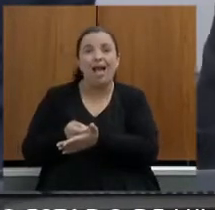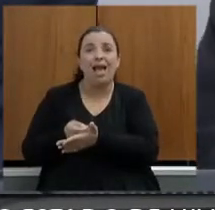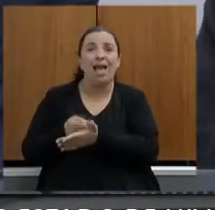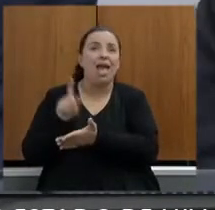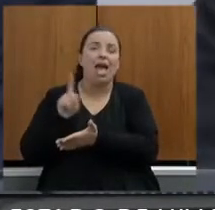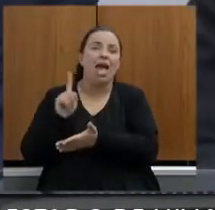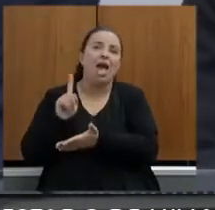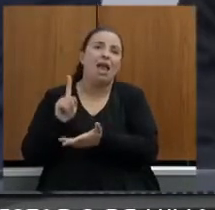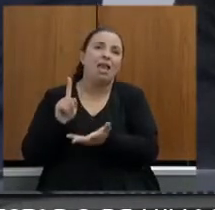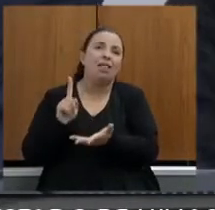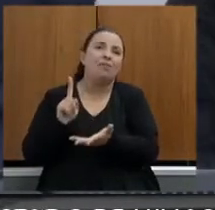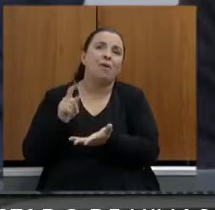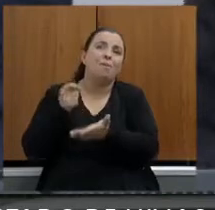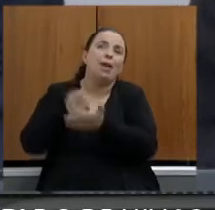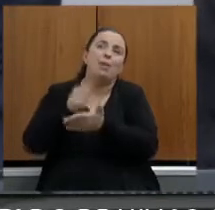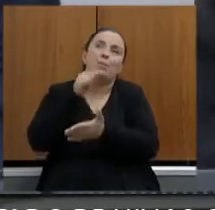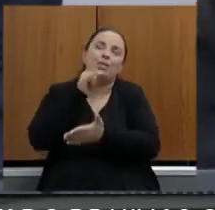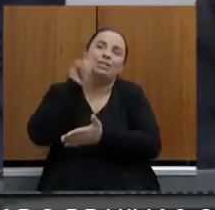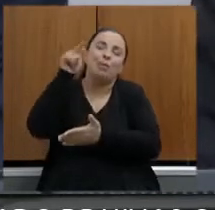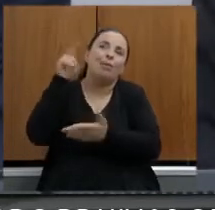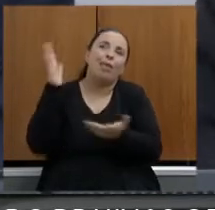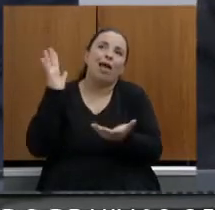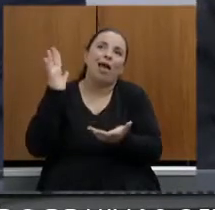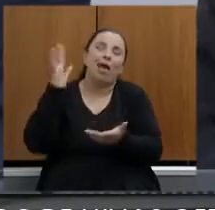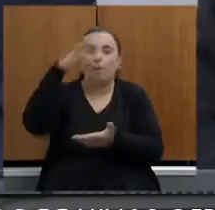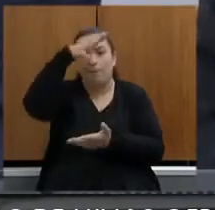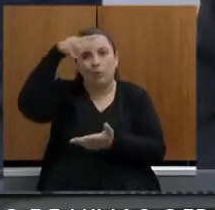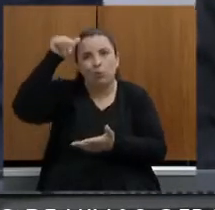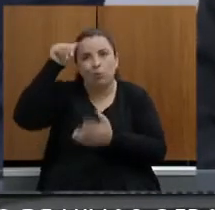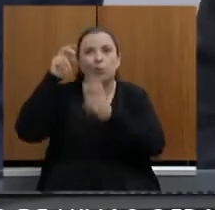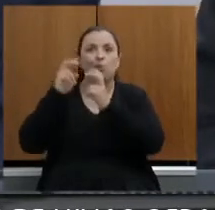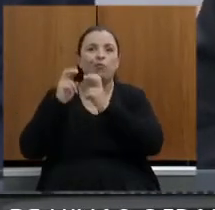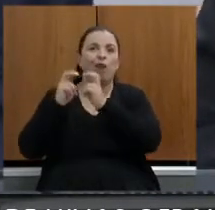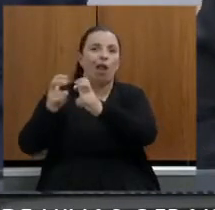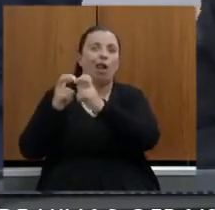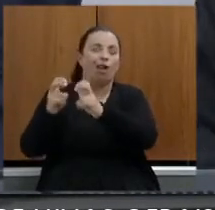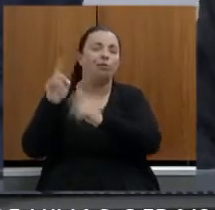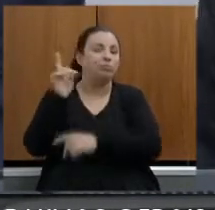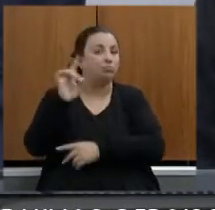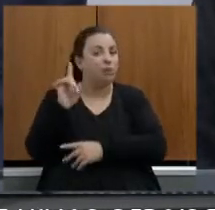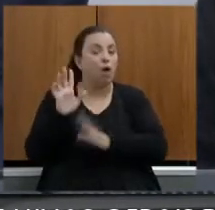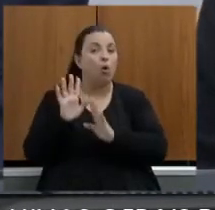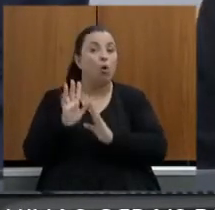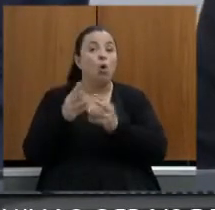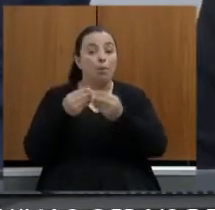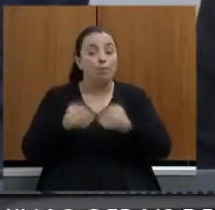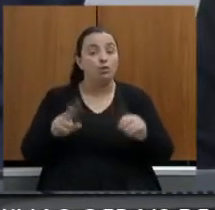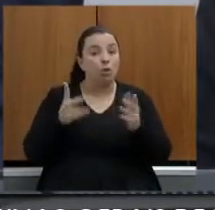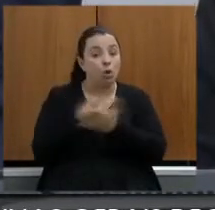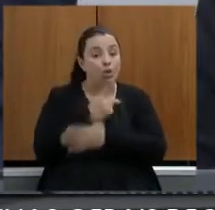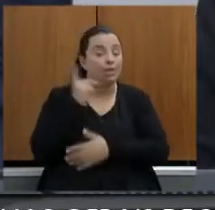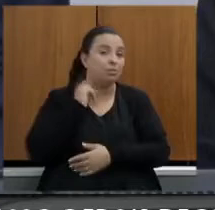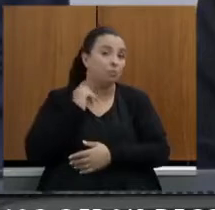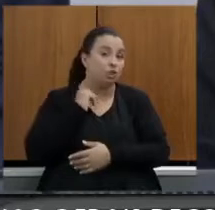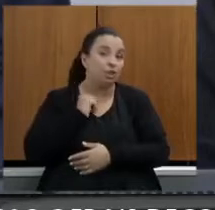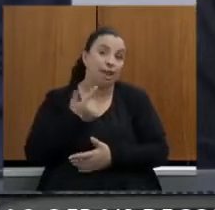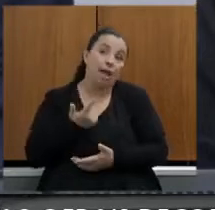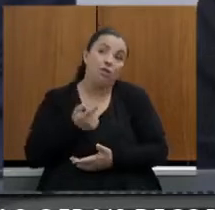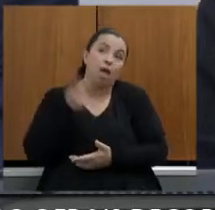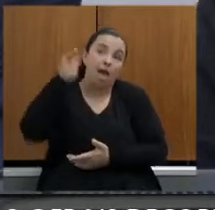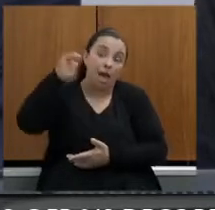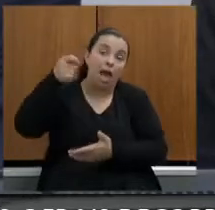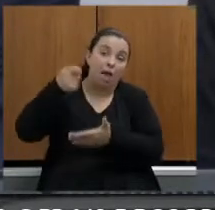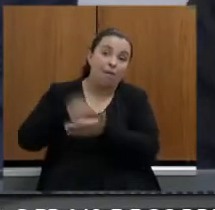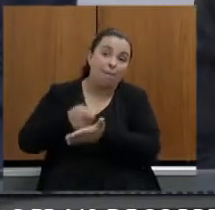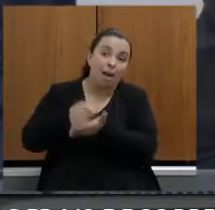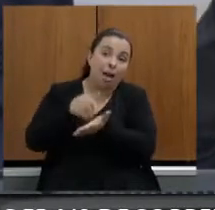ferrovia no Mato Grosso nada contra o Mato Grosso mas ora se o prejuízo foi gerado em Minas que seja crédito também